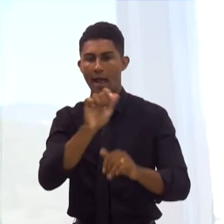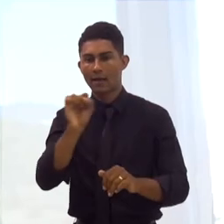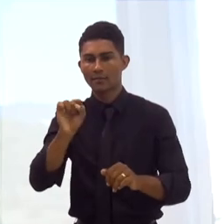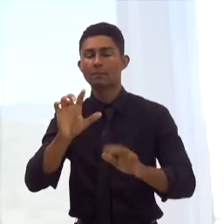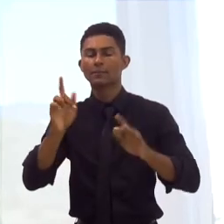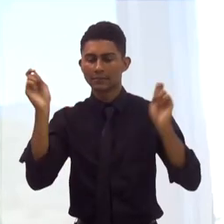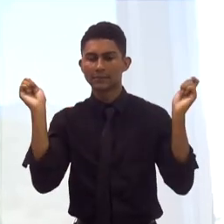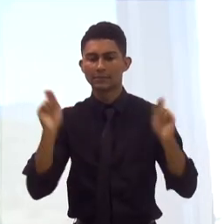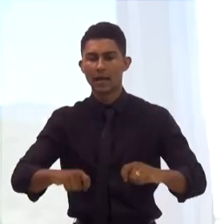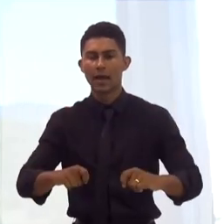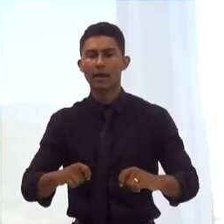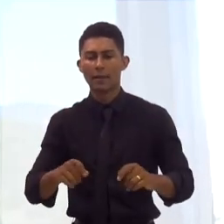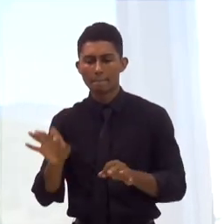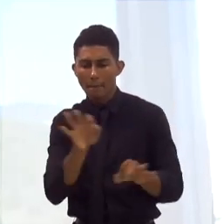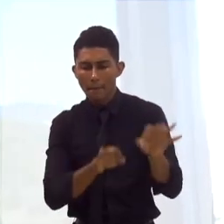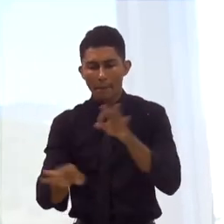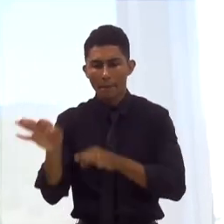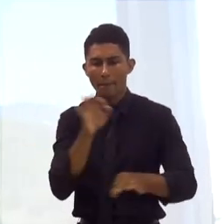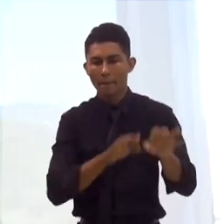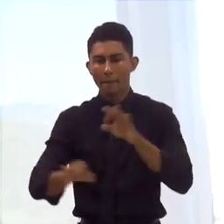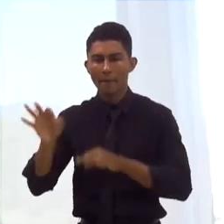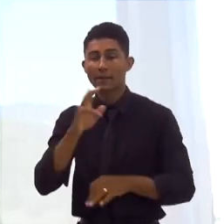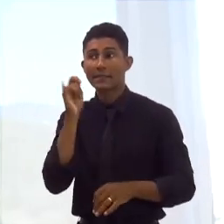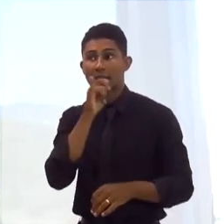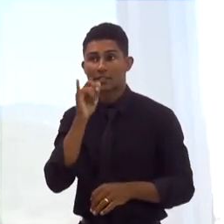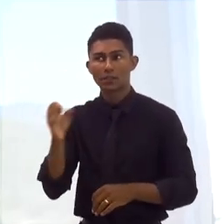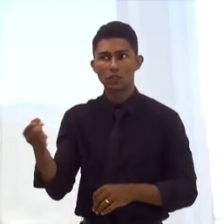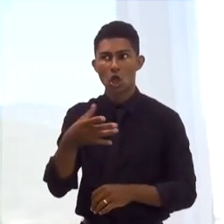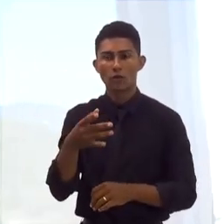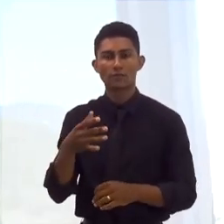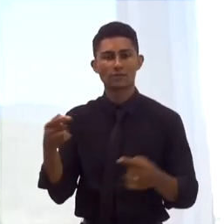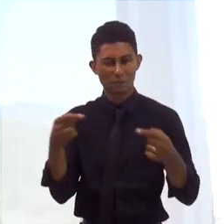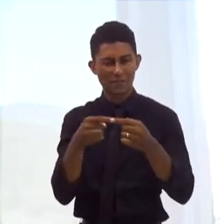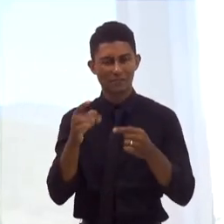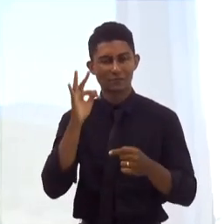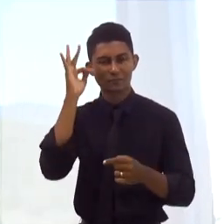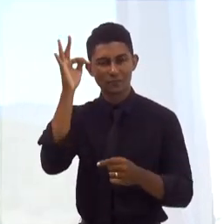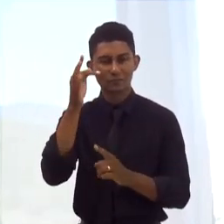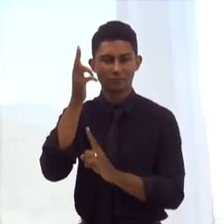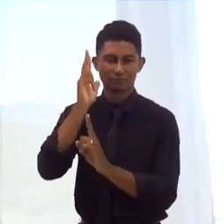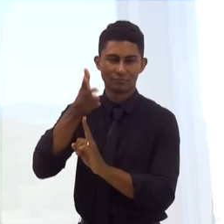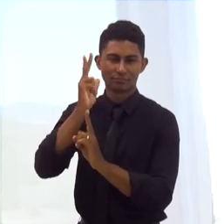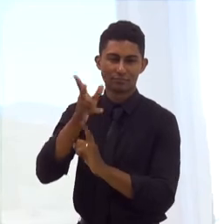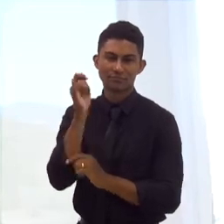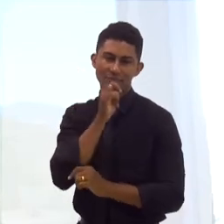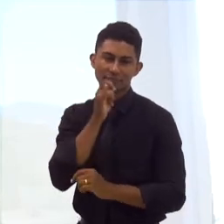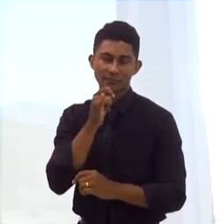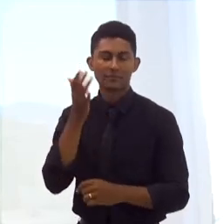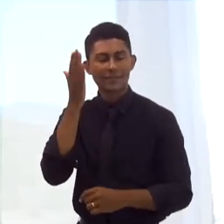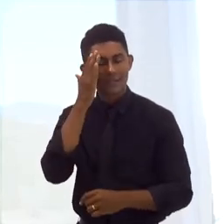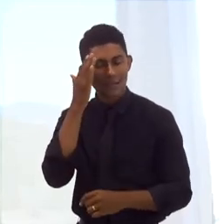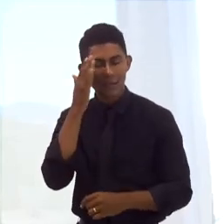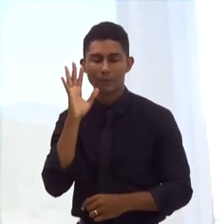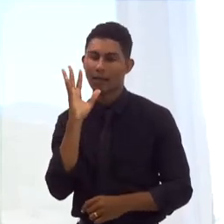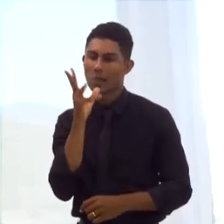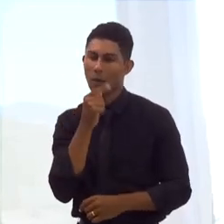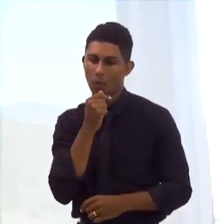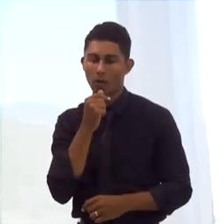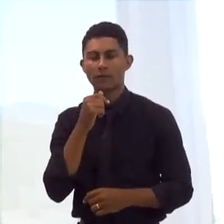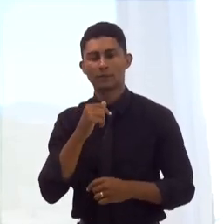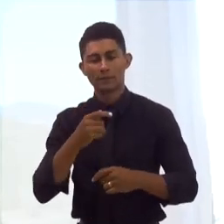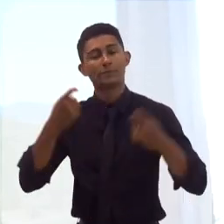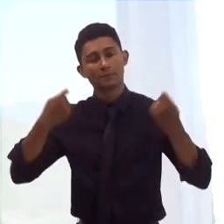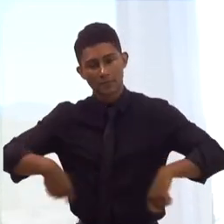para a geração renovável no futuro. E esse é um planejamento que leva tempo, que demanda